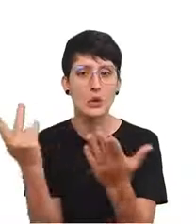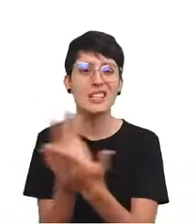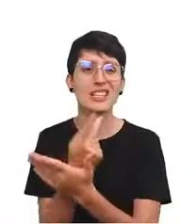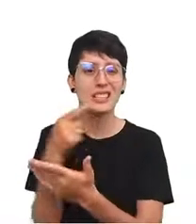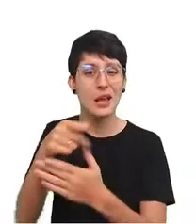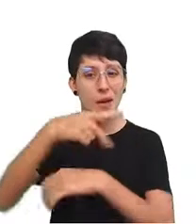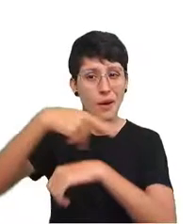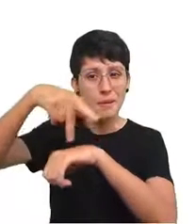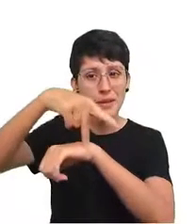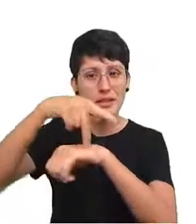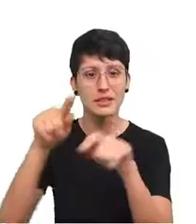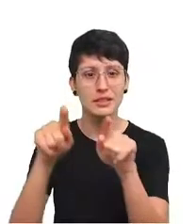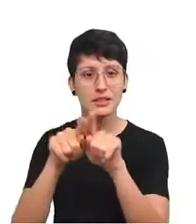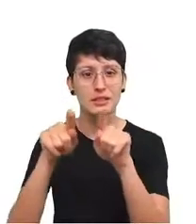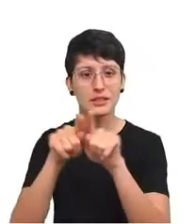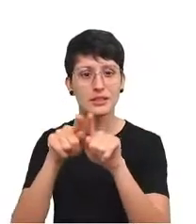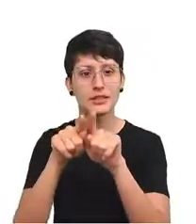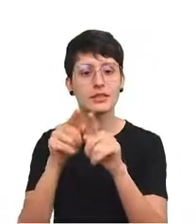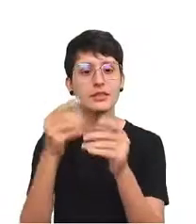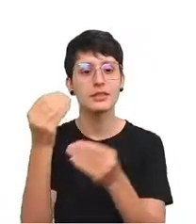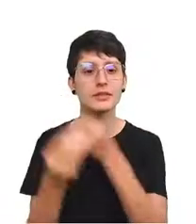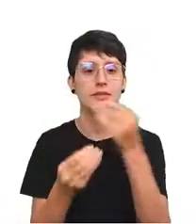Então, descobrimos